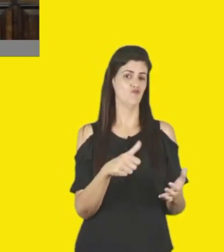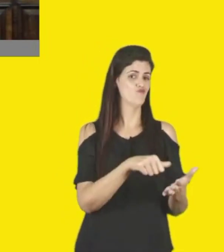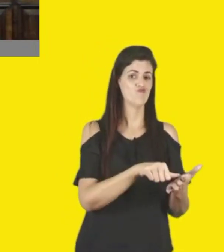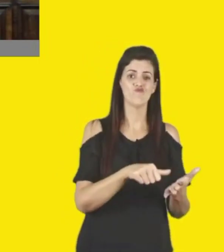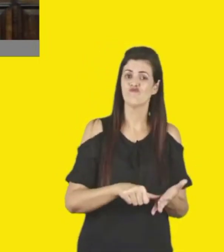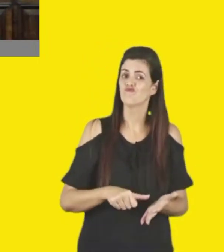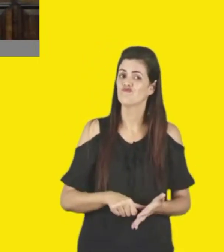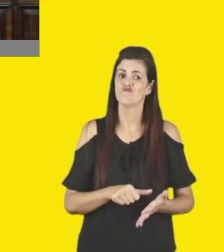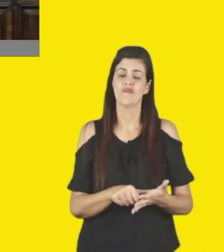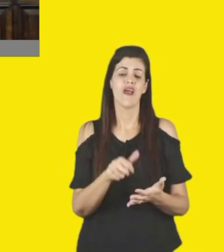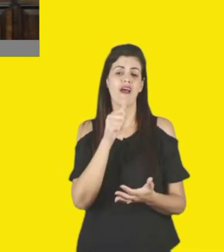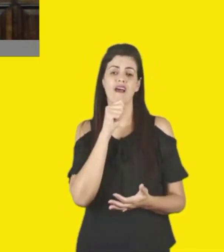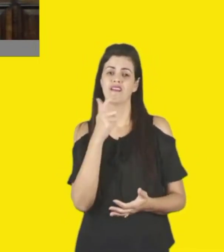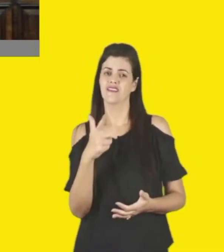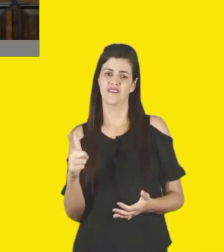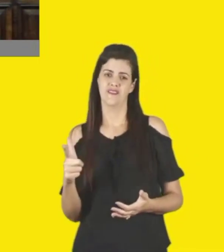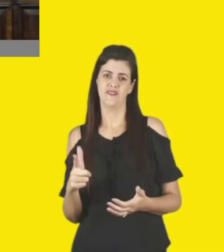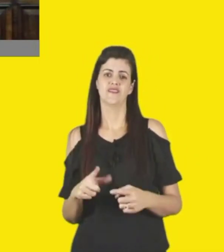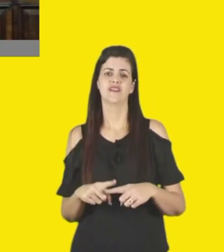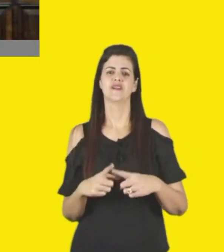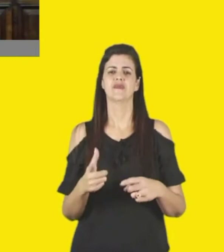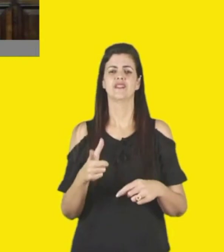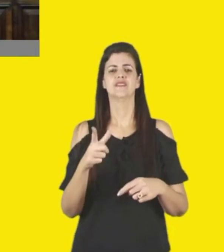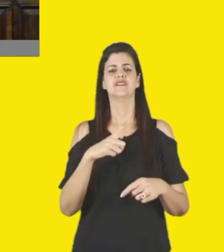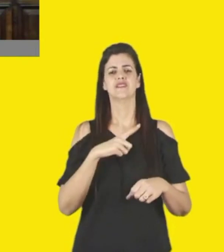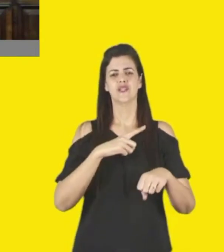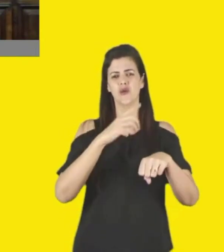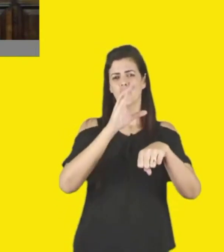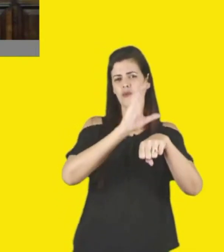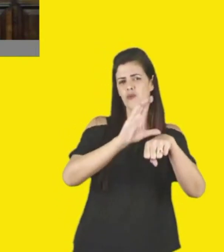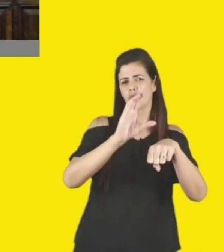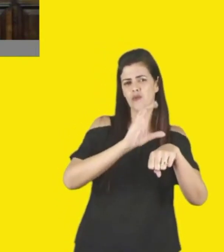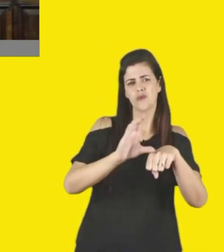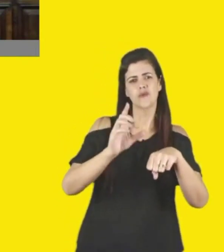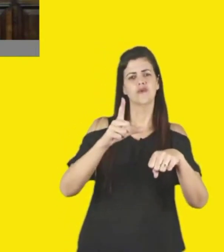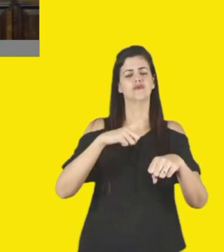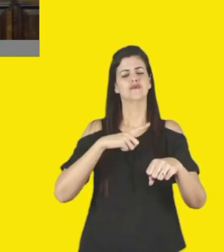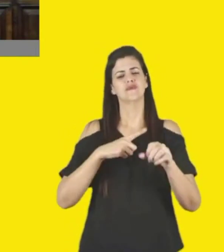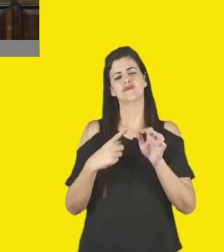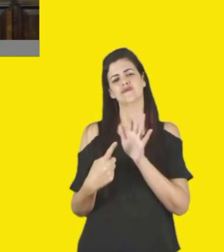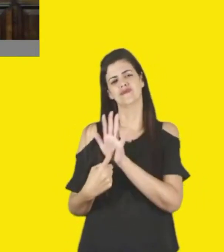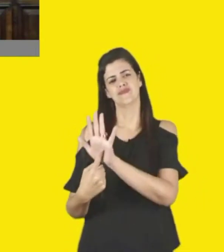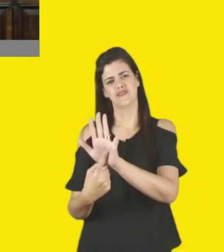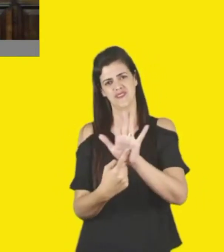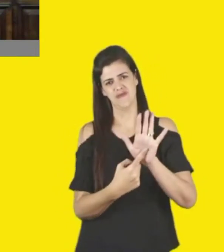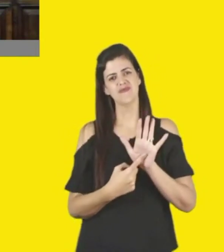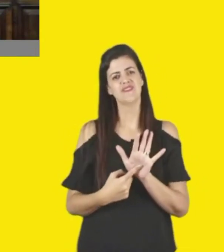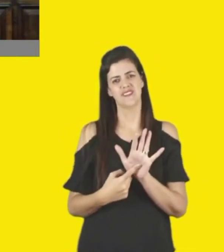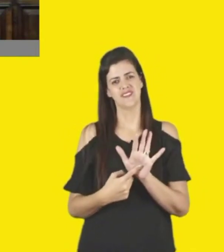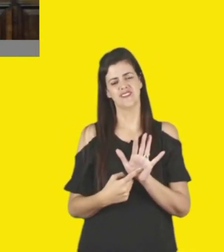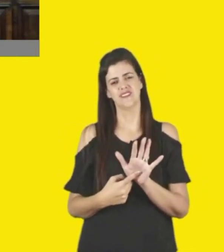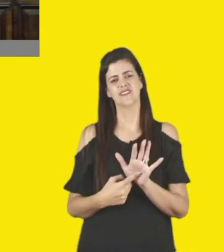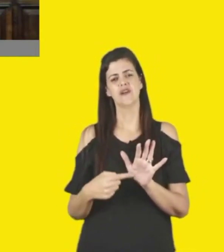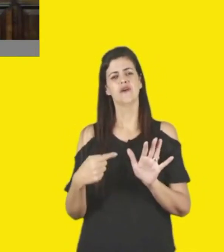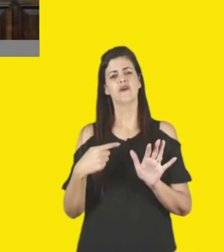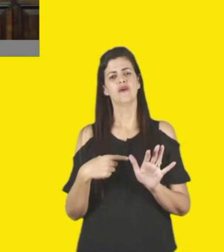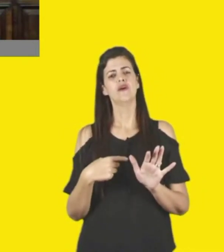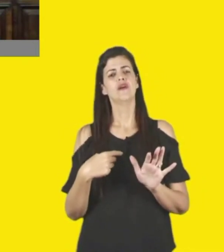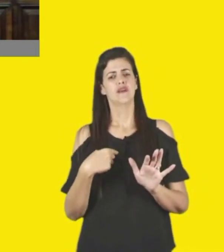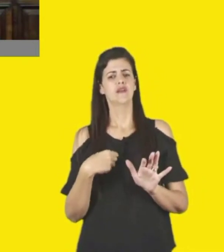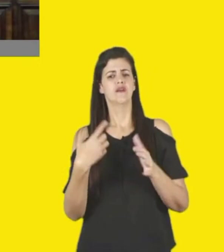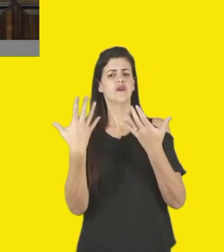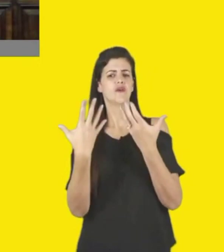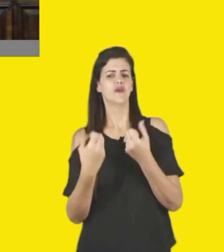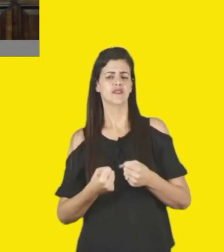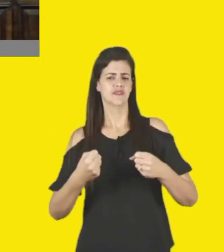alcança muitos municípios, né, e ok, Maria, desafio feito, desafio aceito, vamos para